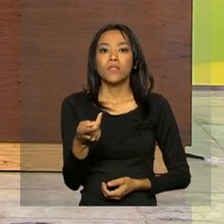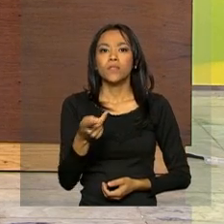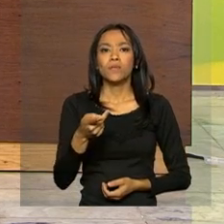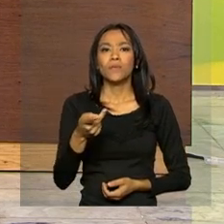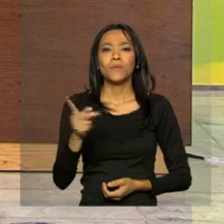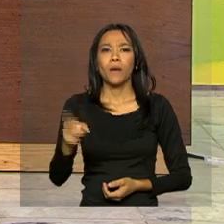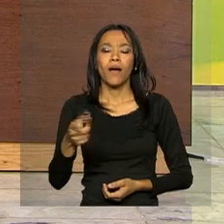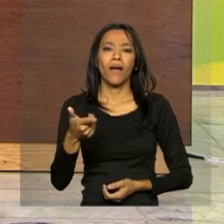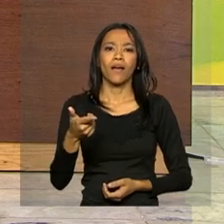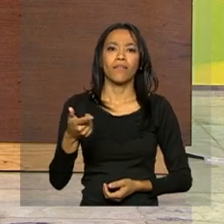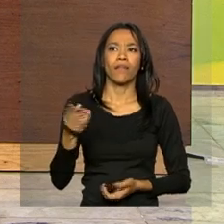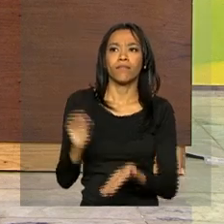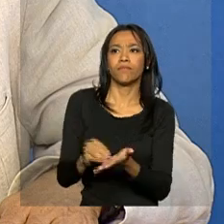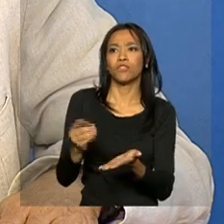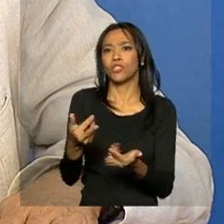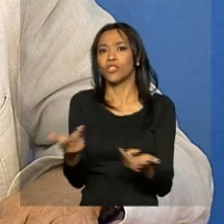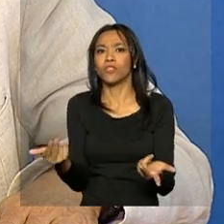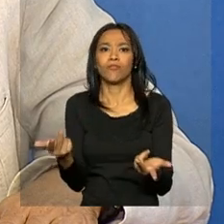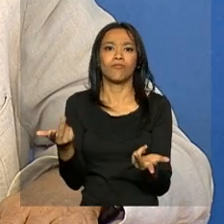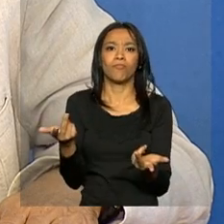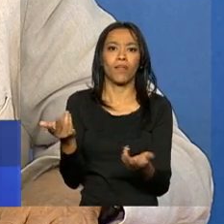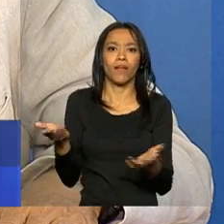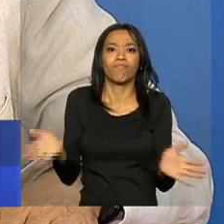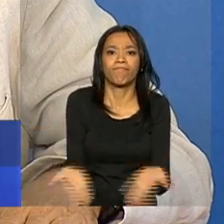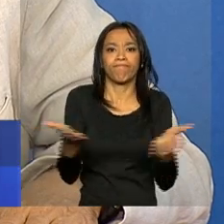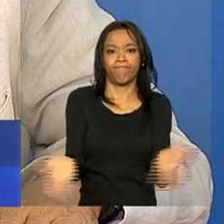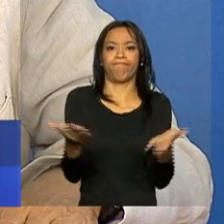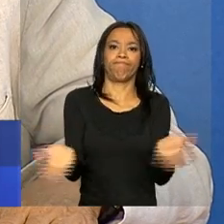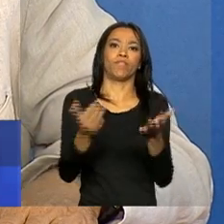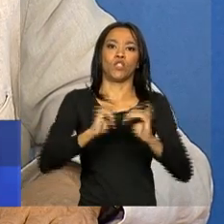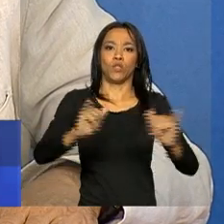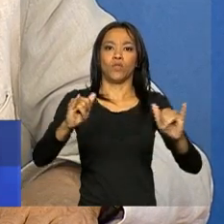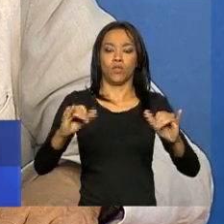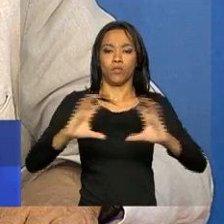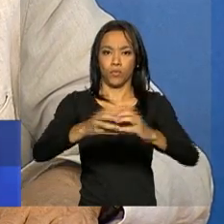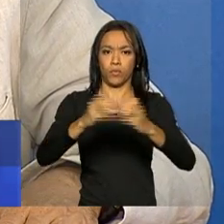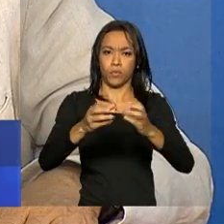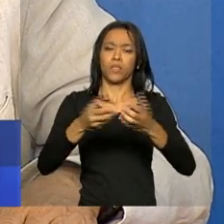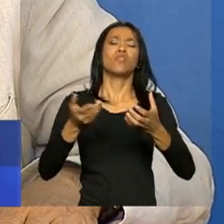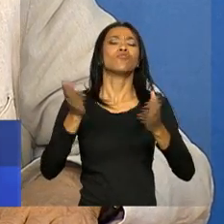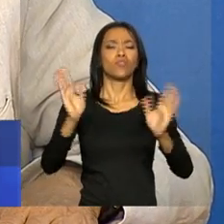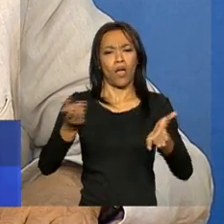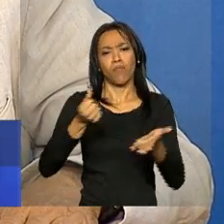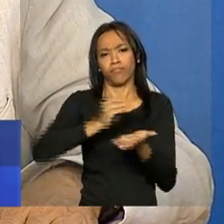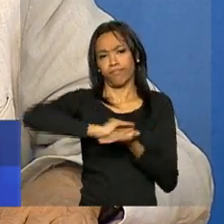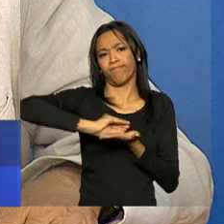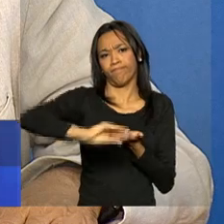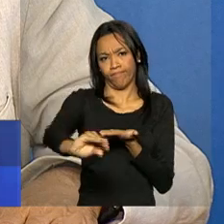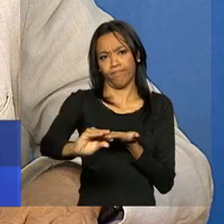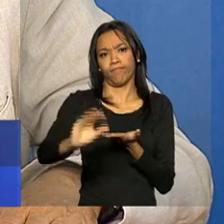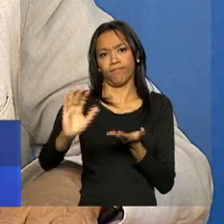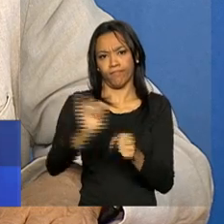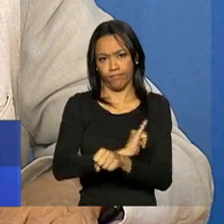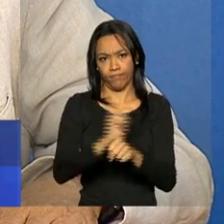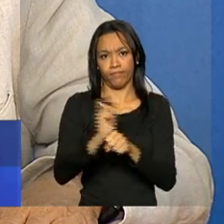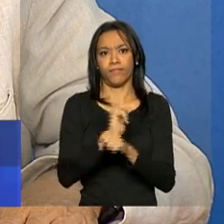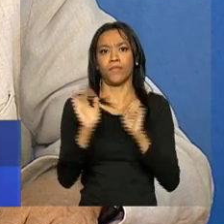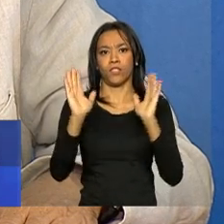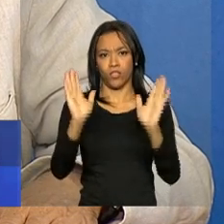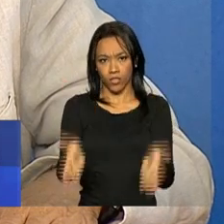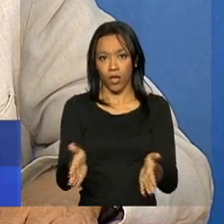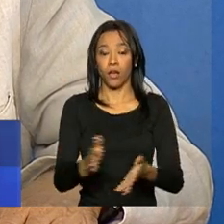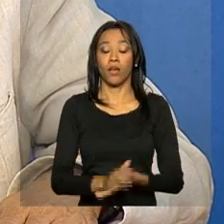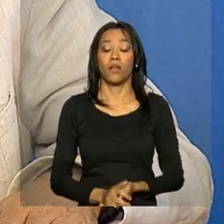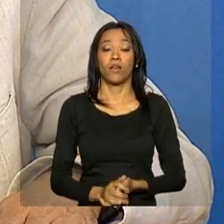para a campanha no âmbito do governo federal. Os recursos foram disponibilizados. O